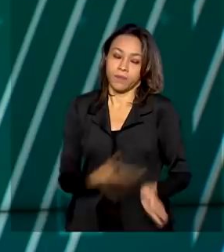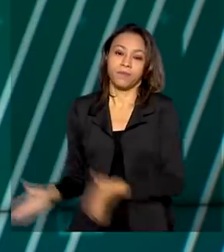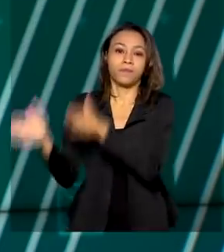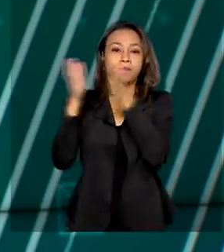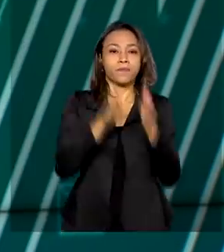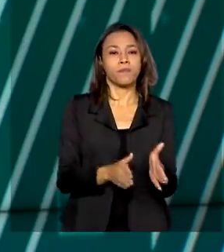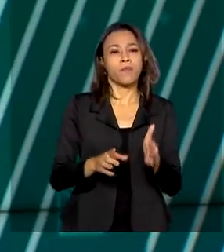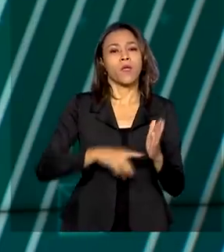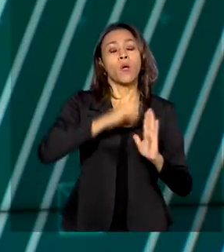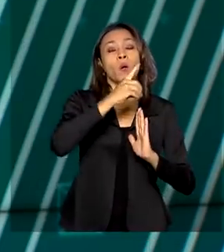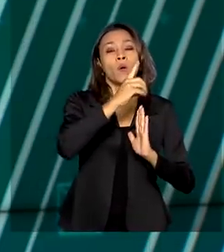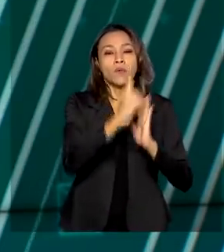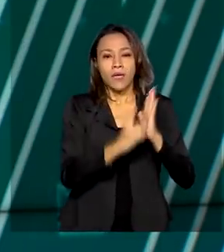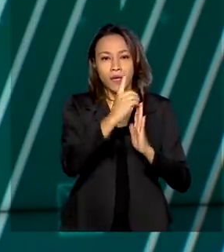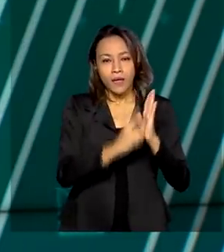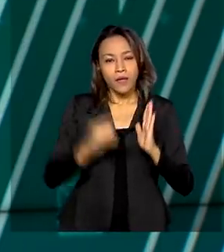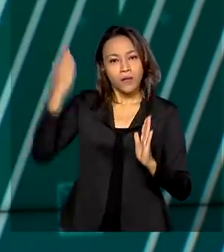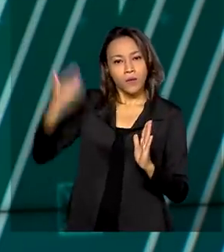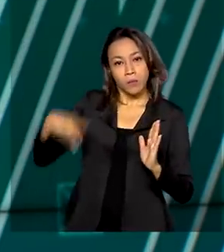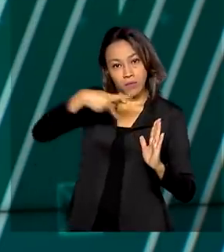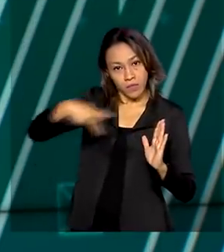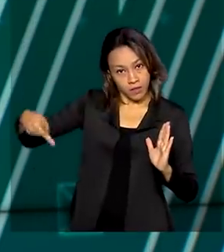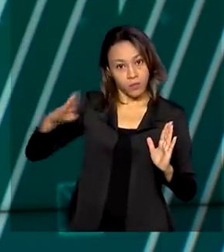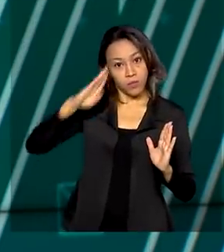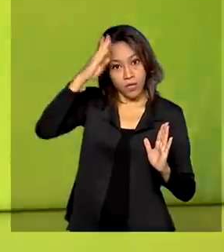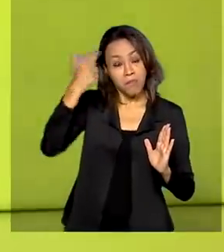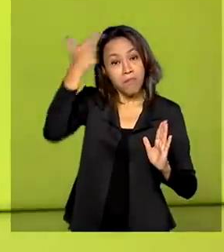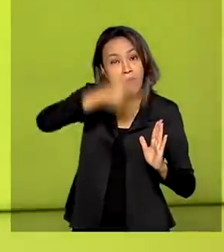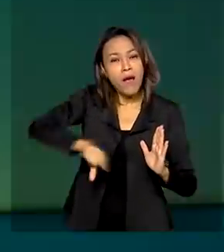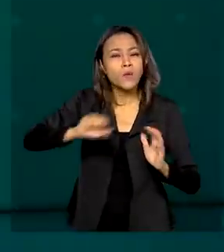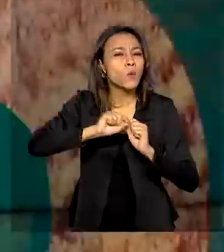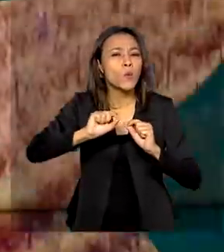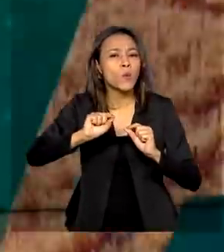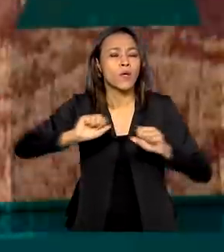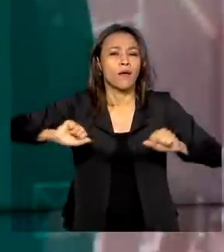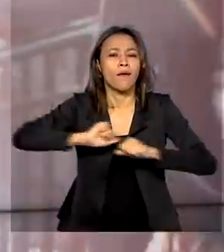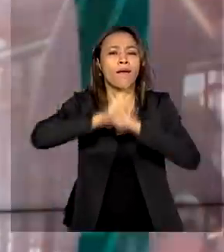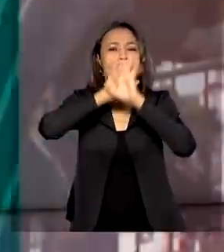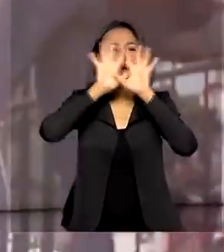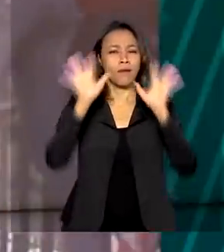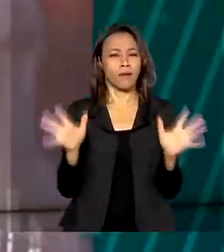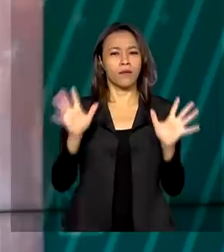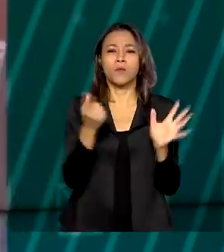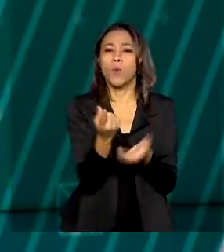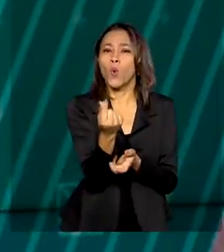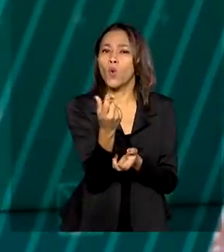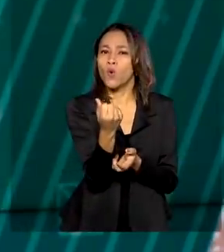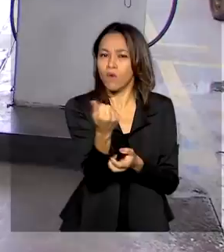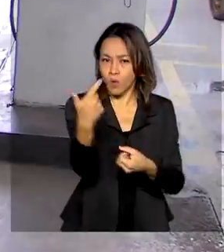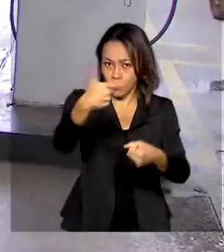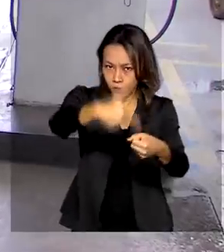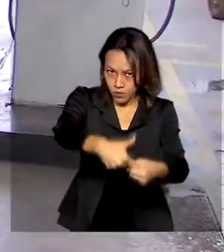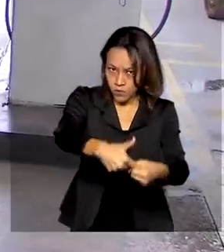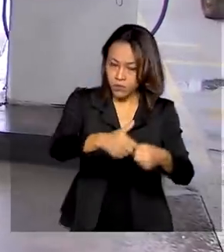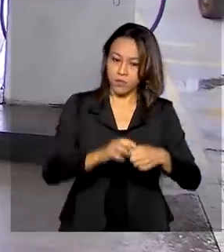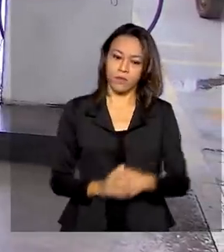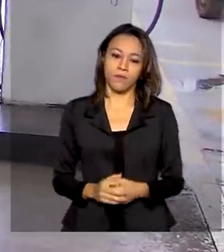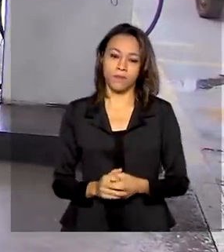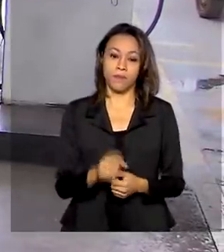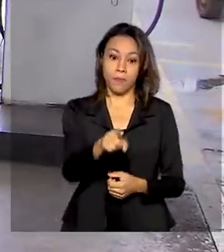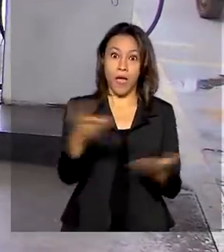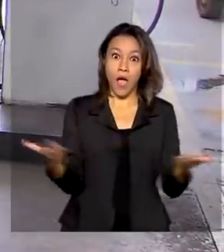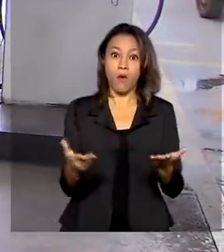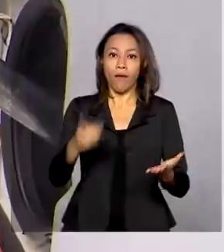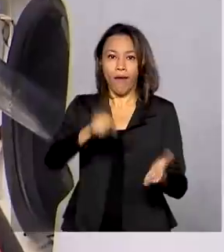Jair Bolsonaro deve garantir ao consumidor mais clareza sobre o valor final dos combustíveis. Agora